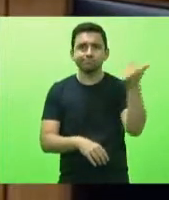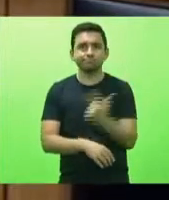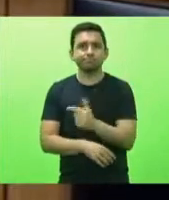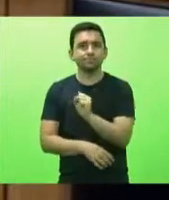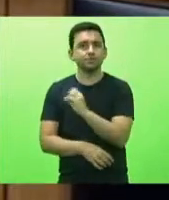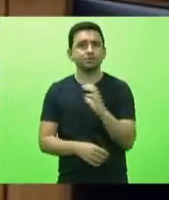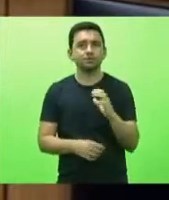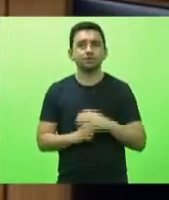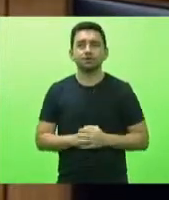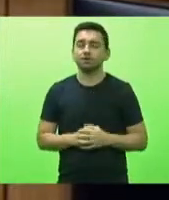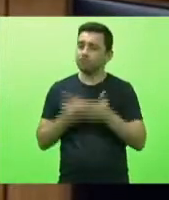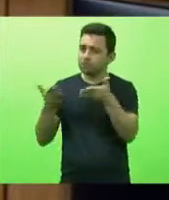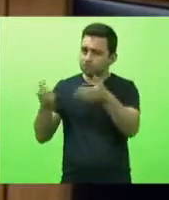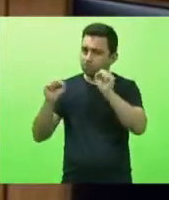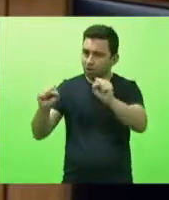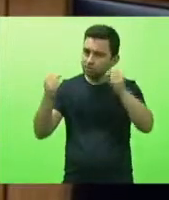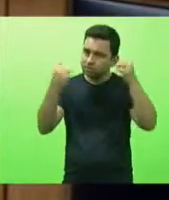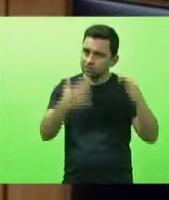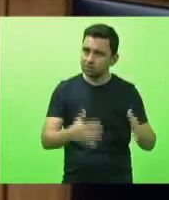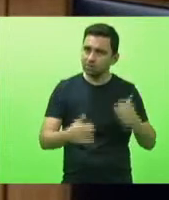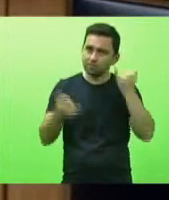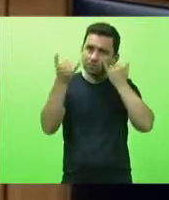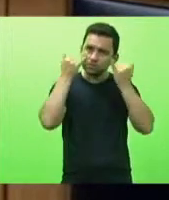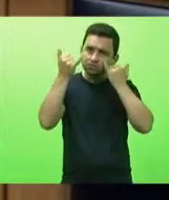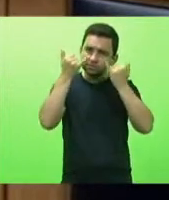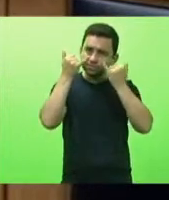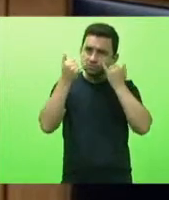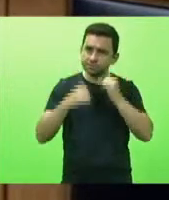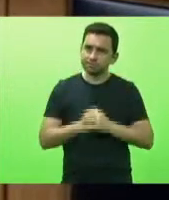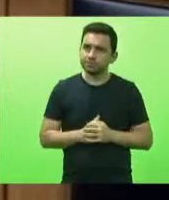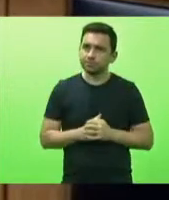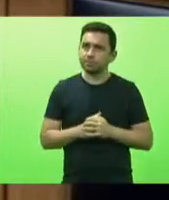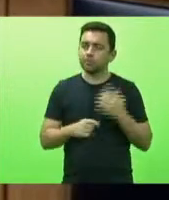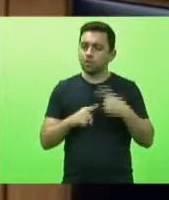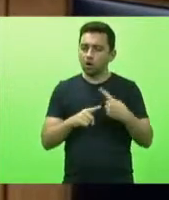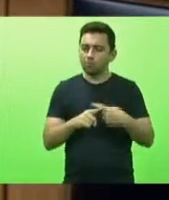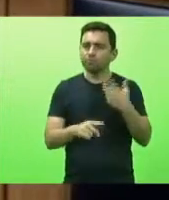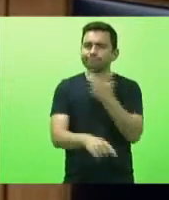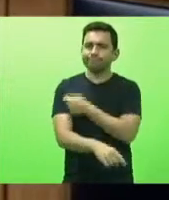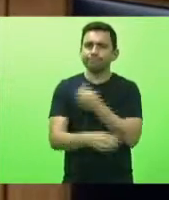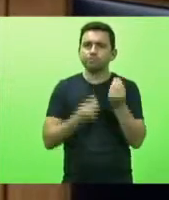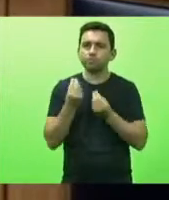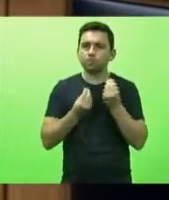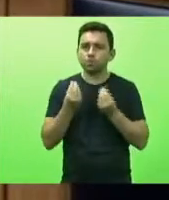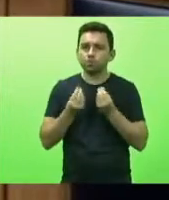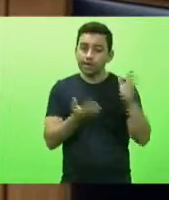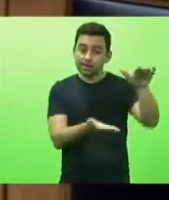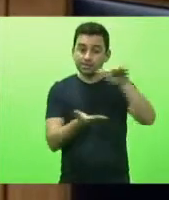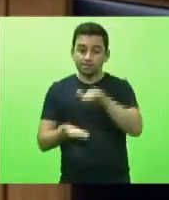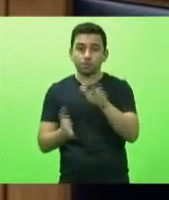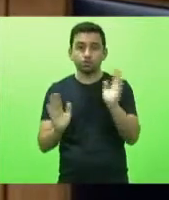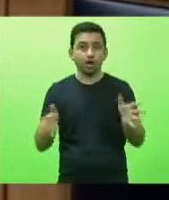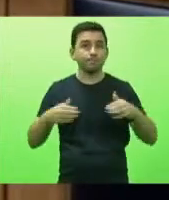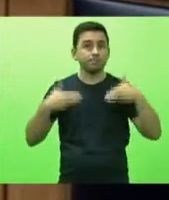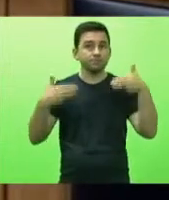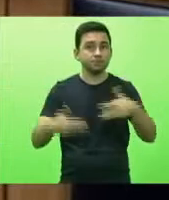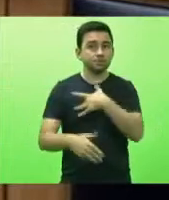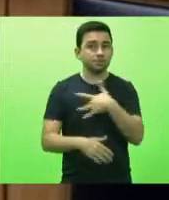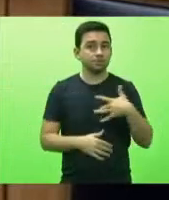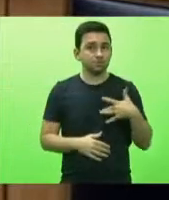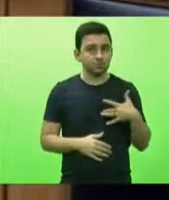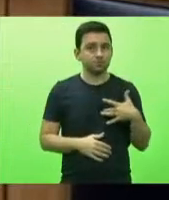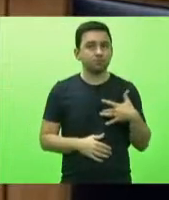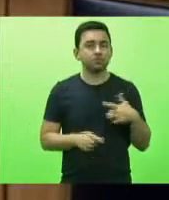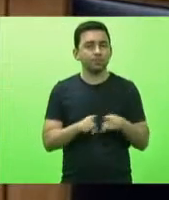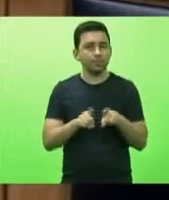eu puder trazer informações das vacinas que foram recebidas pelo Ministério da Saúde e